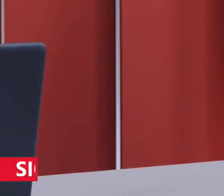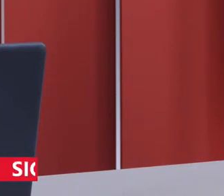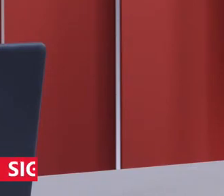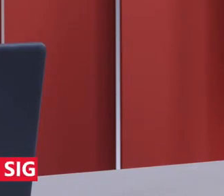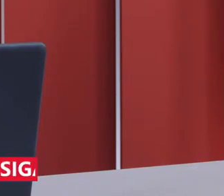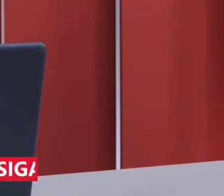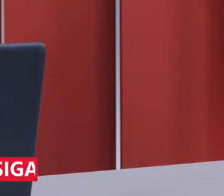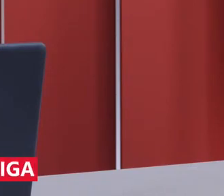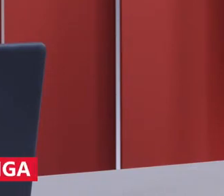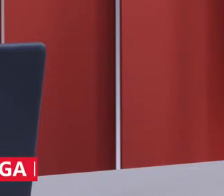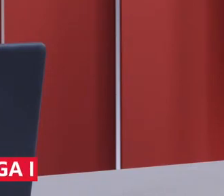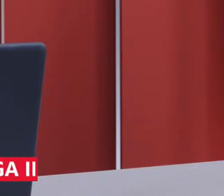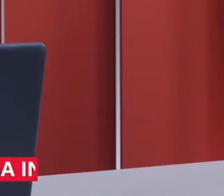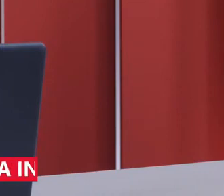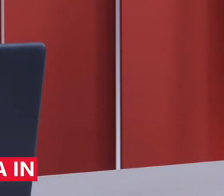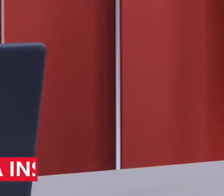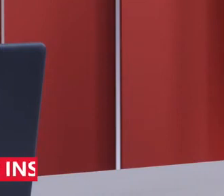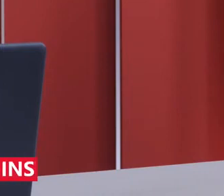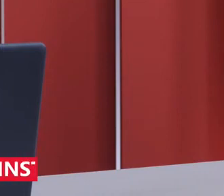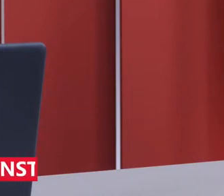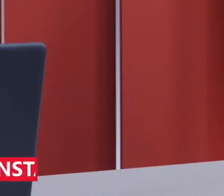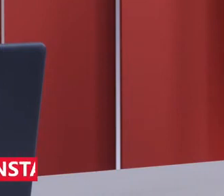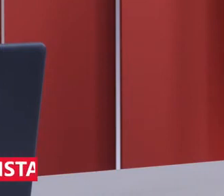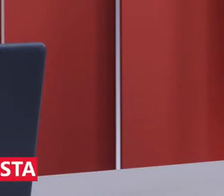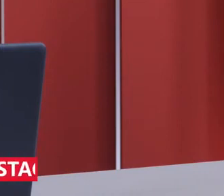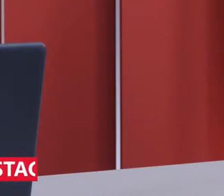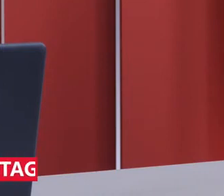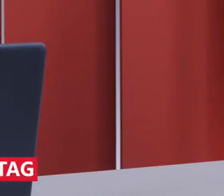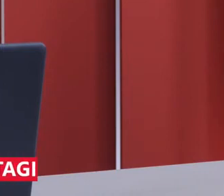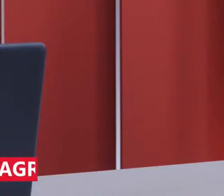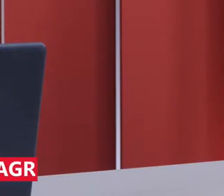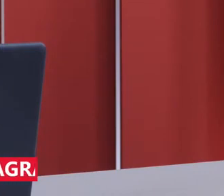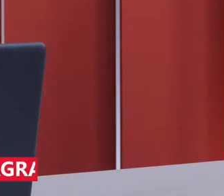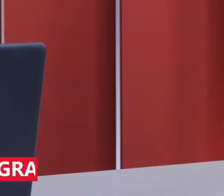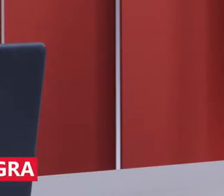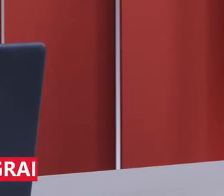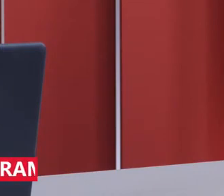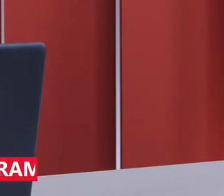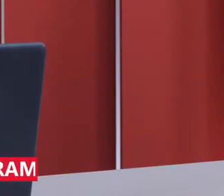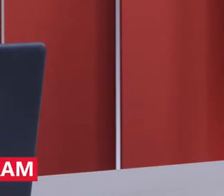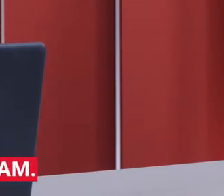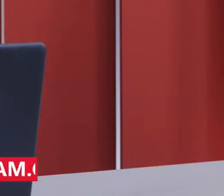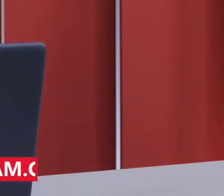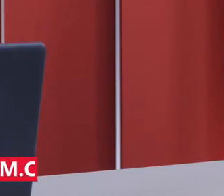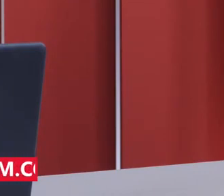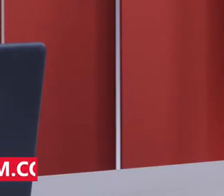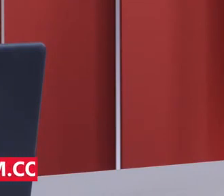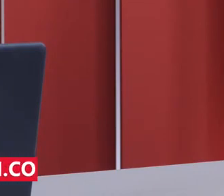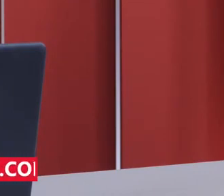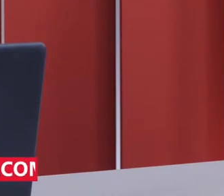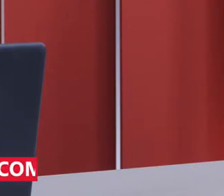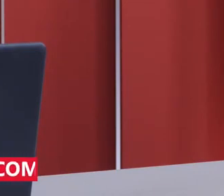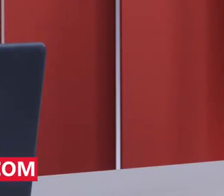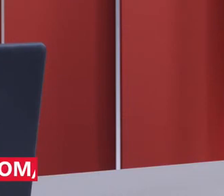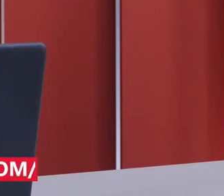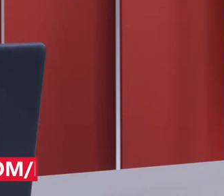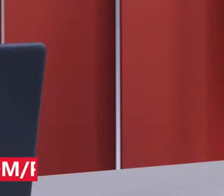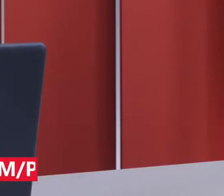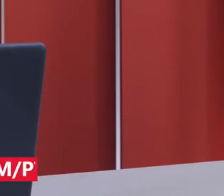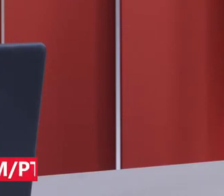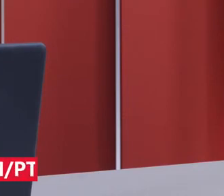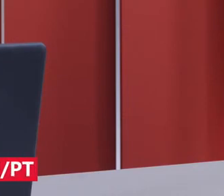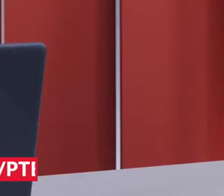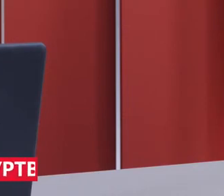aqui do Ministério da Justiça em resposta a esses atos abusivos das plataformas, né? As grandes